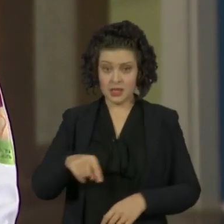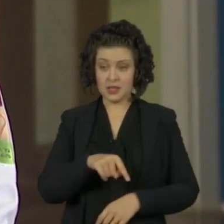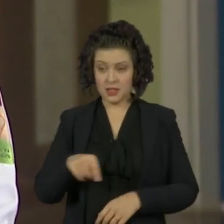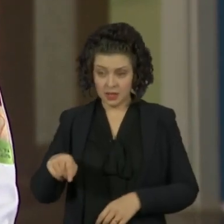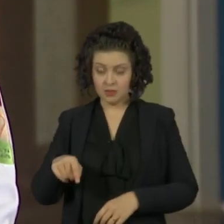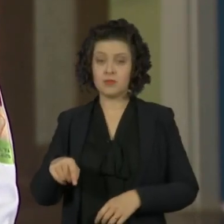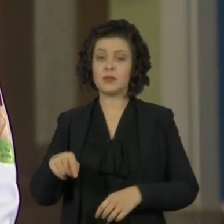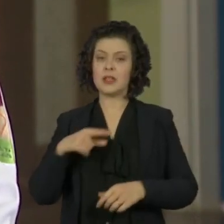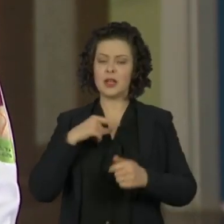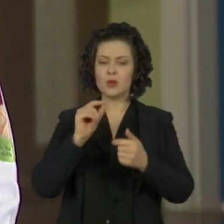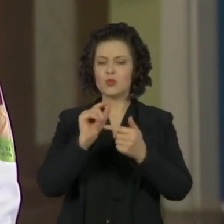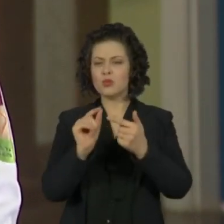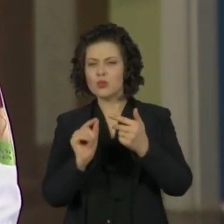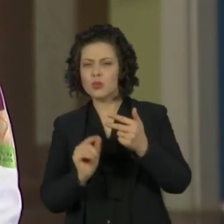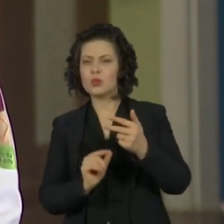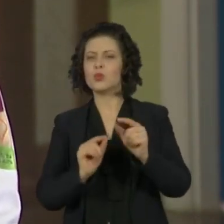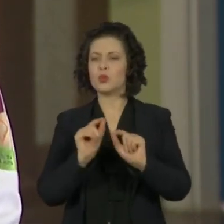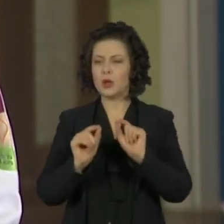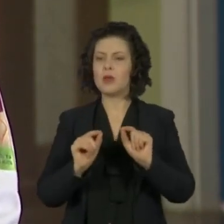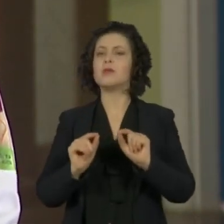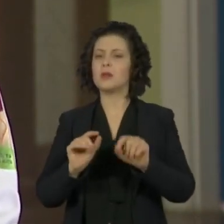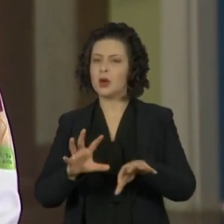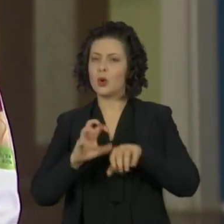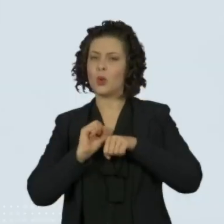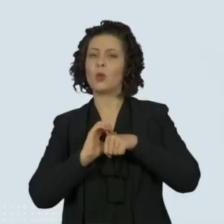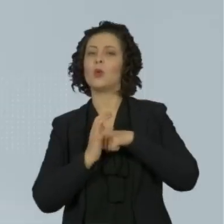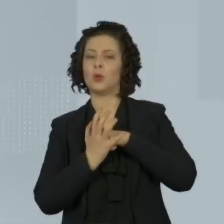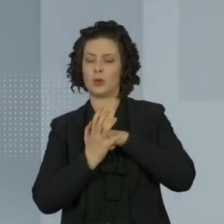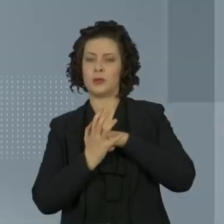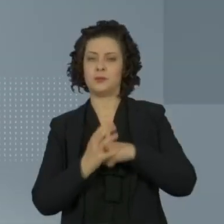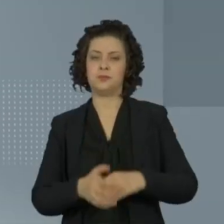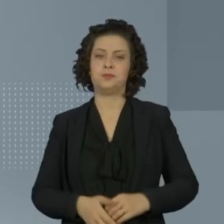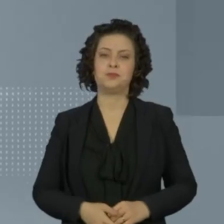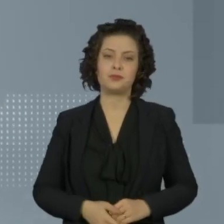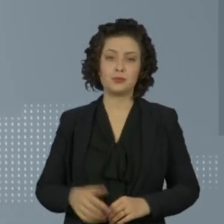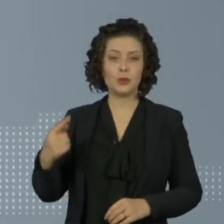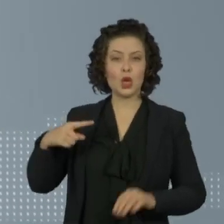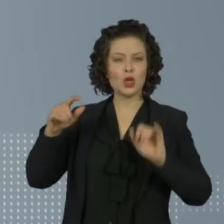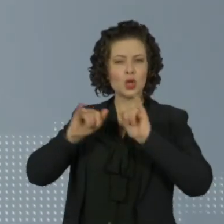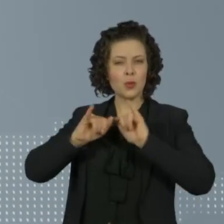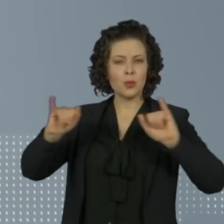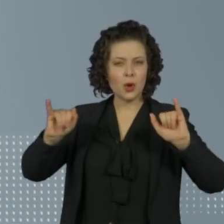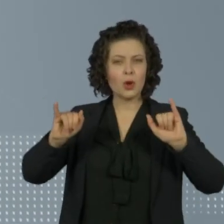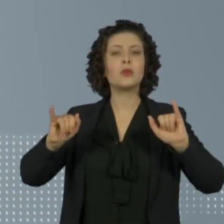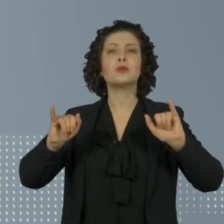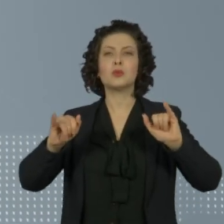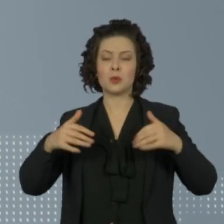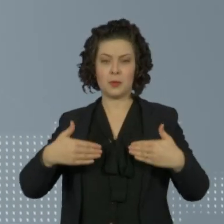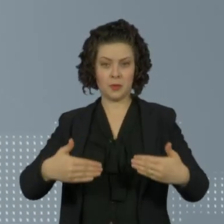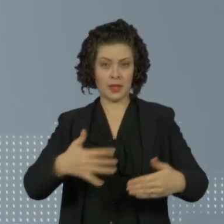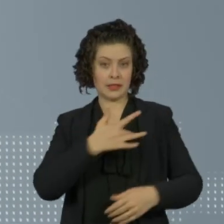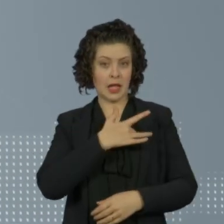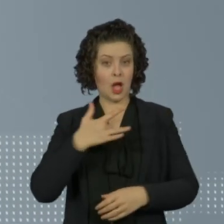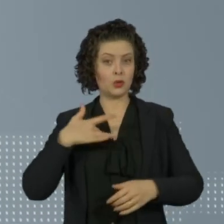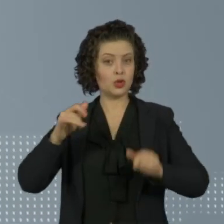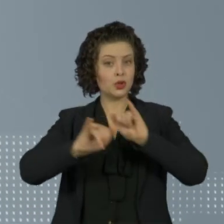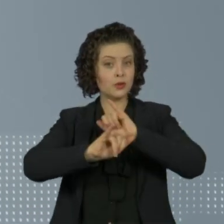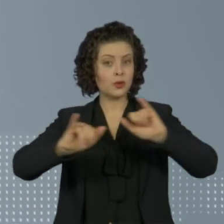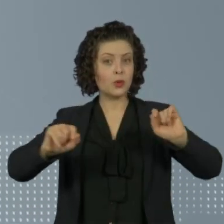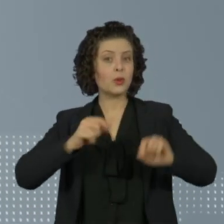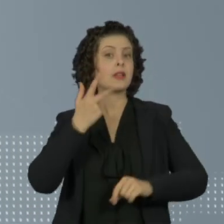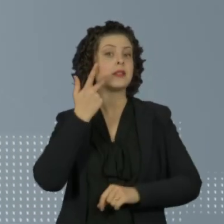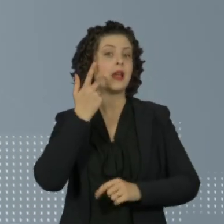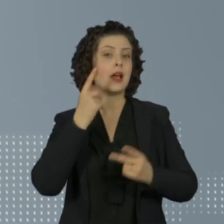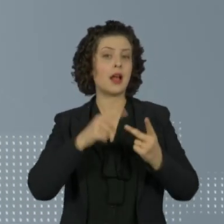apresentaram infecção pelo coronavírus. Segundo o último boletim epidemiológico do Ministério da Saúde, o Ceará,